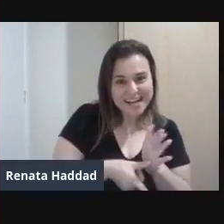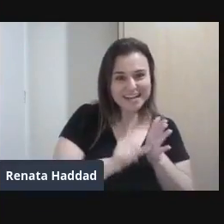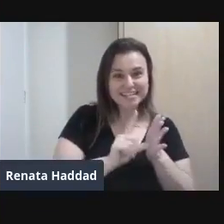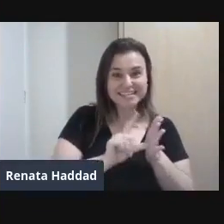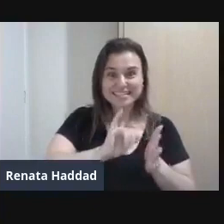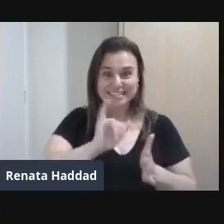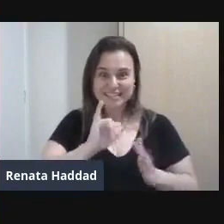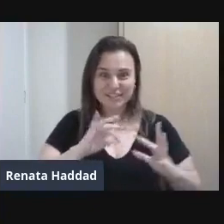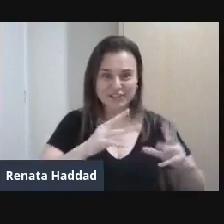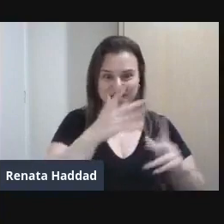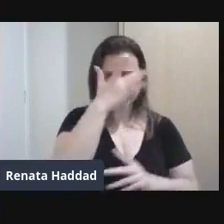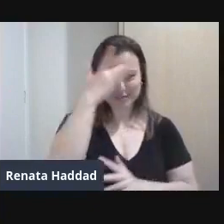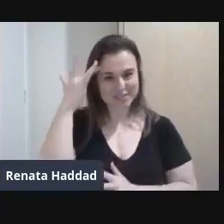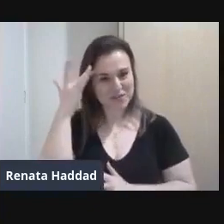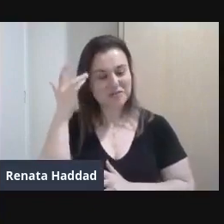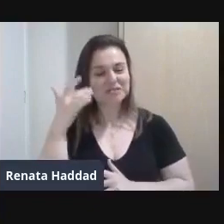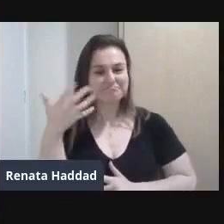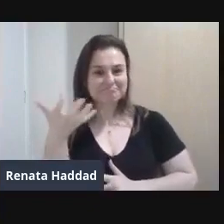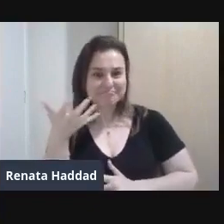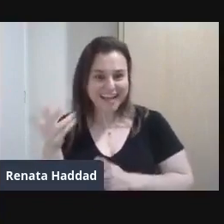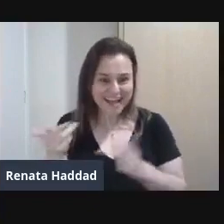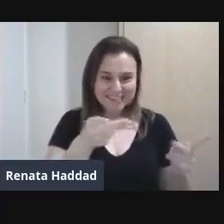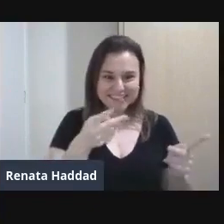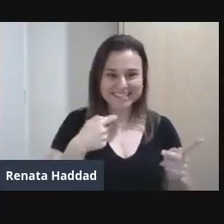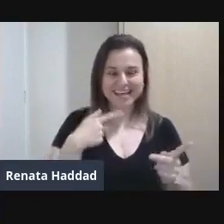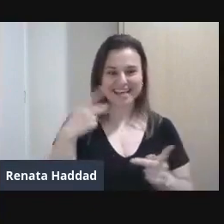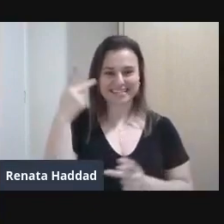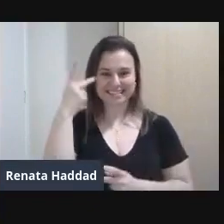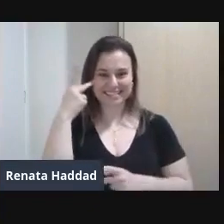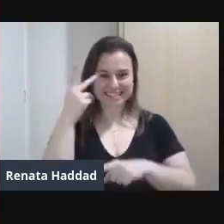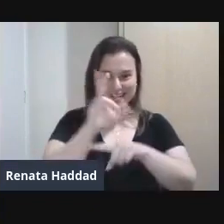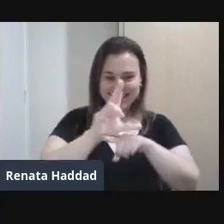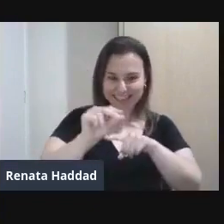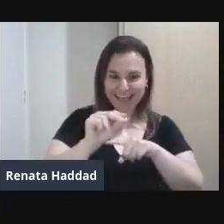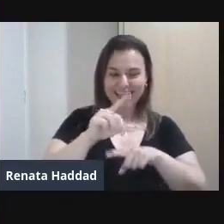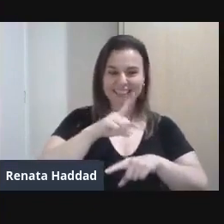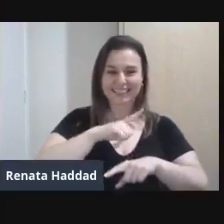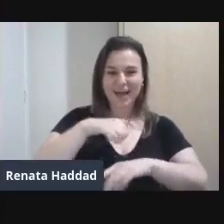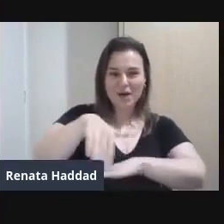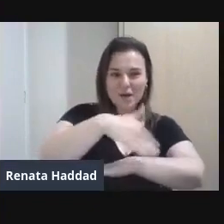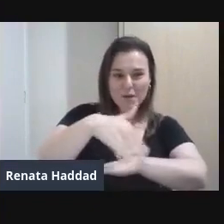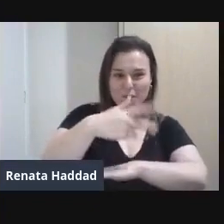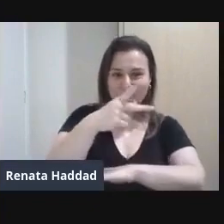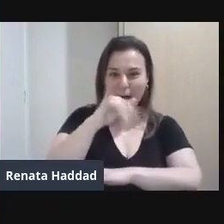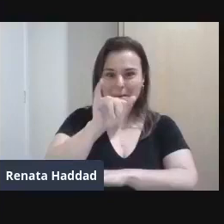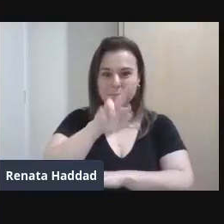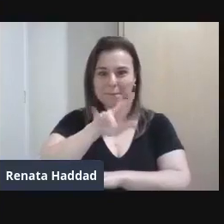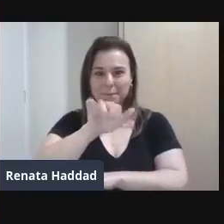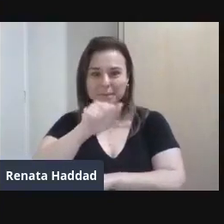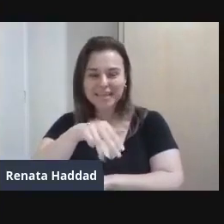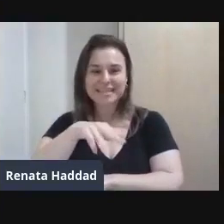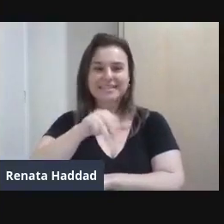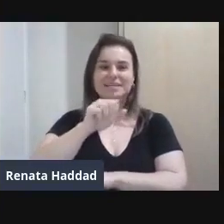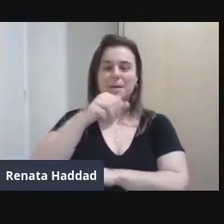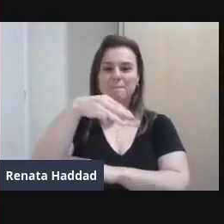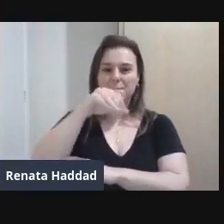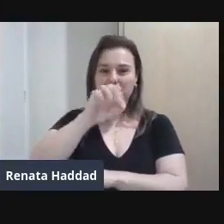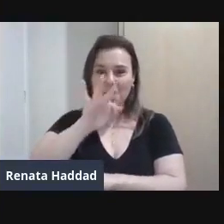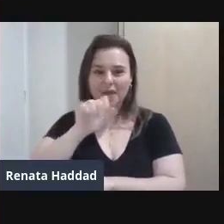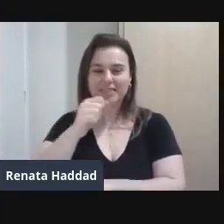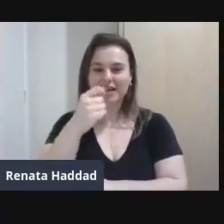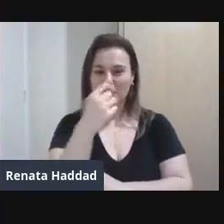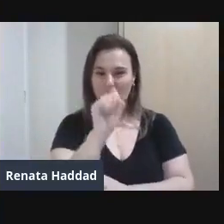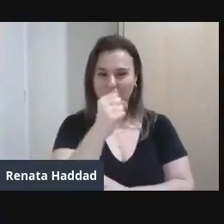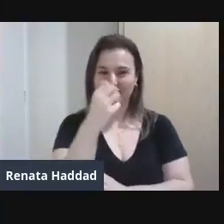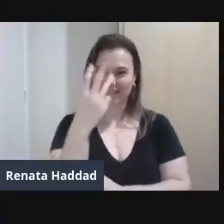Visitar a unidade do Senac Aclimação Que fica na rua Pires da Mota 838 Perto, muito perto da